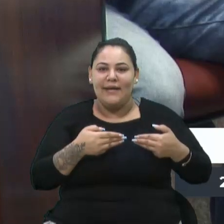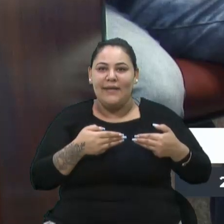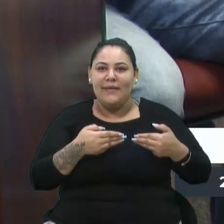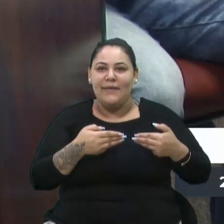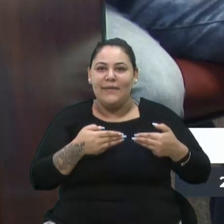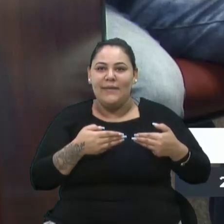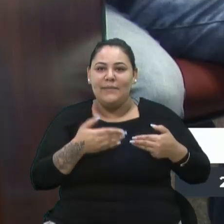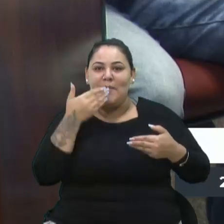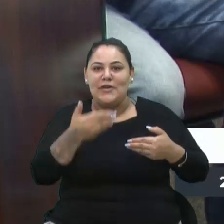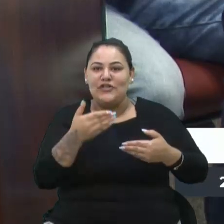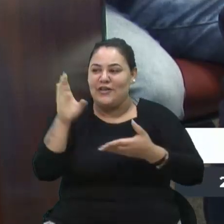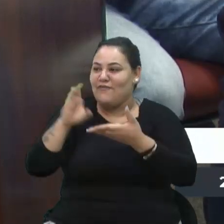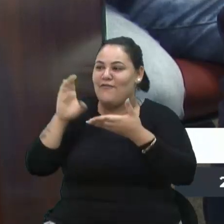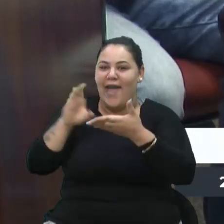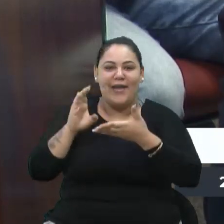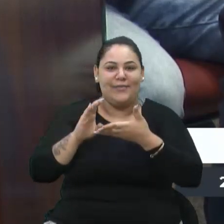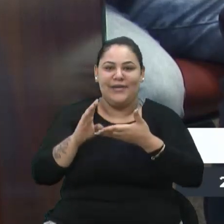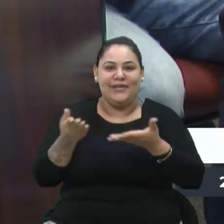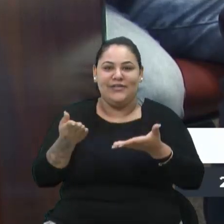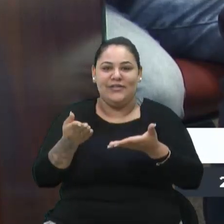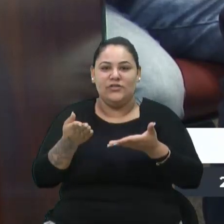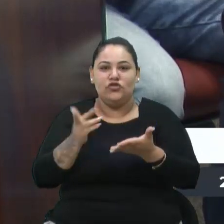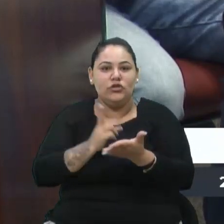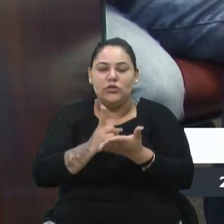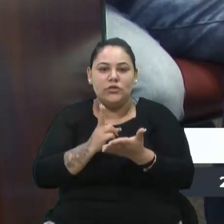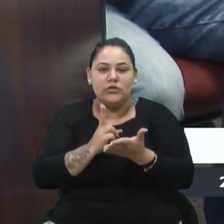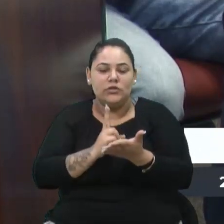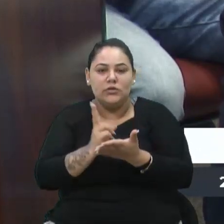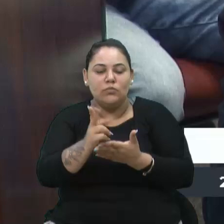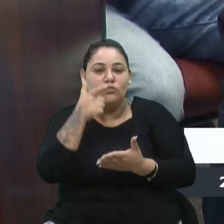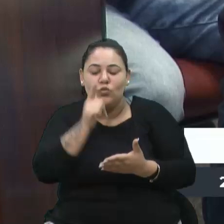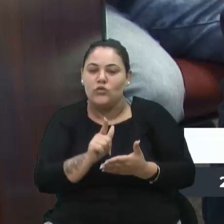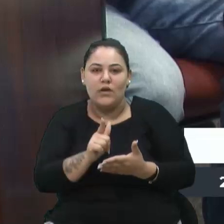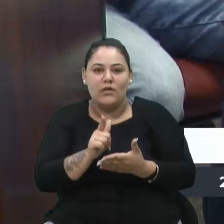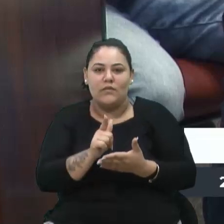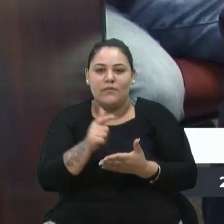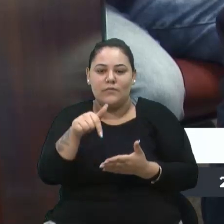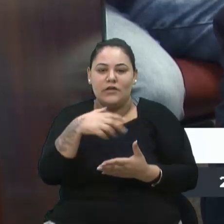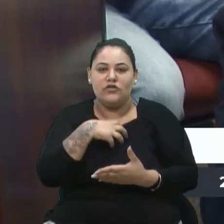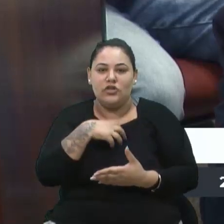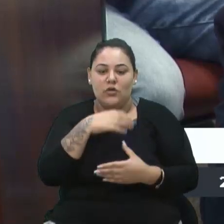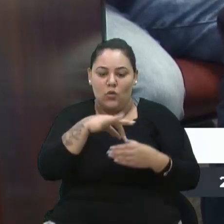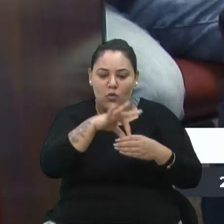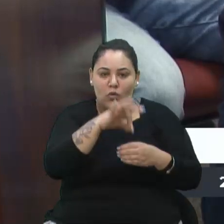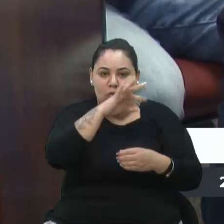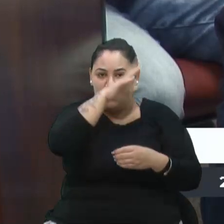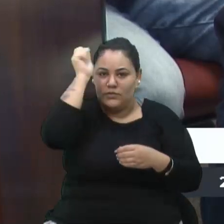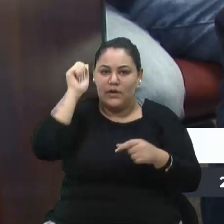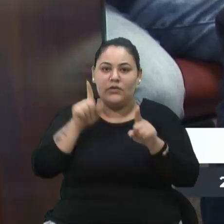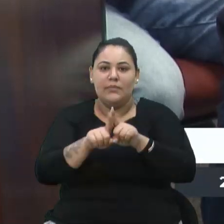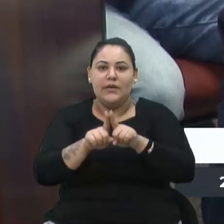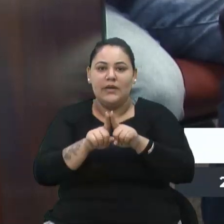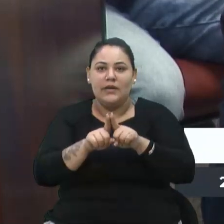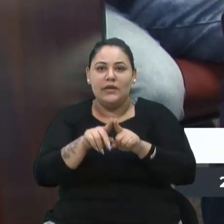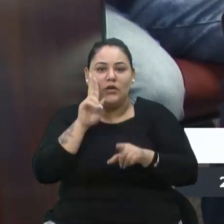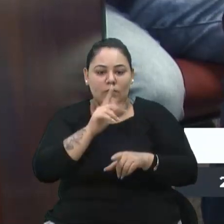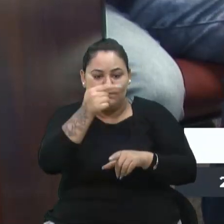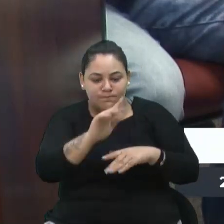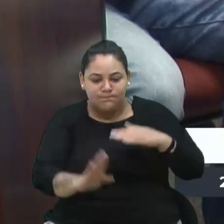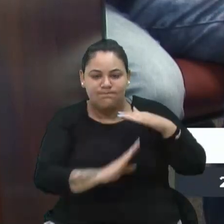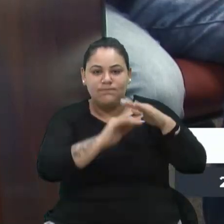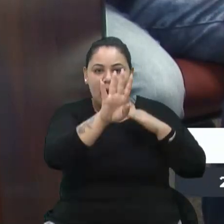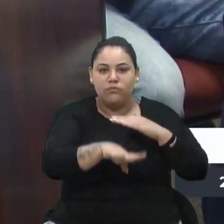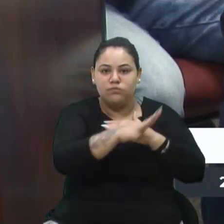Perfeito. Entendeu? Então não dá para a gente continuar nessa situação. Então essas duas situações, o consórcio municipal e a revisão da tabela do Teto Mac,